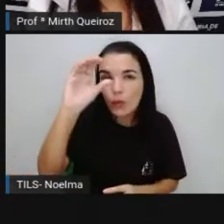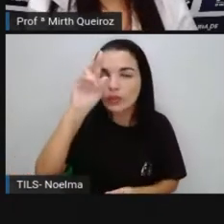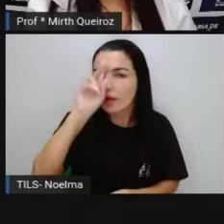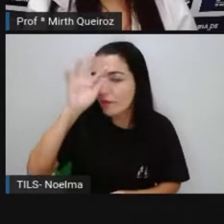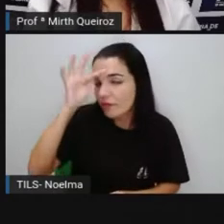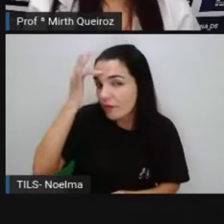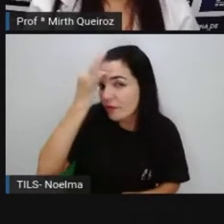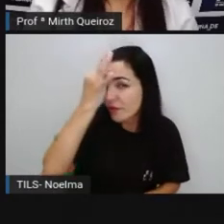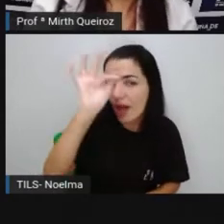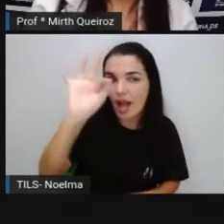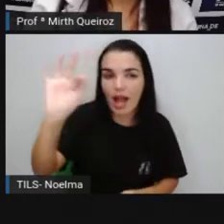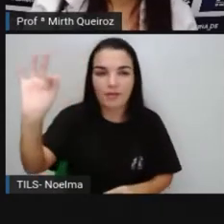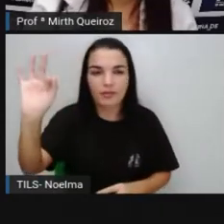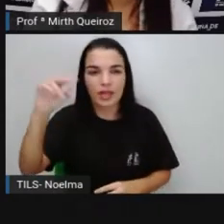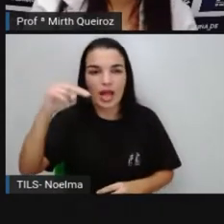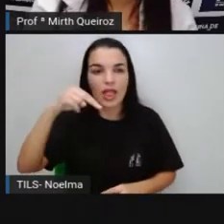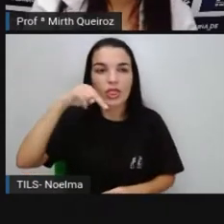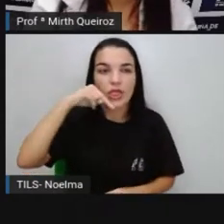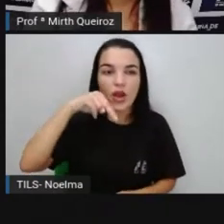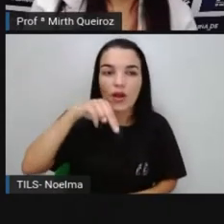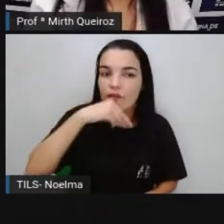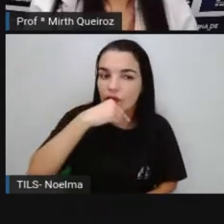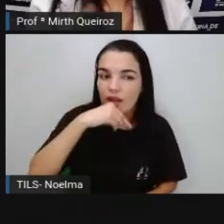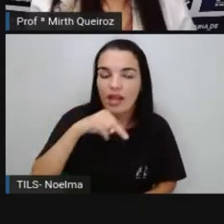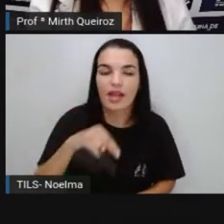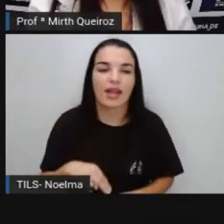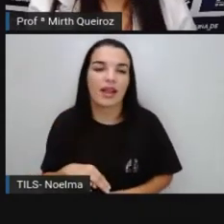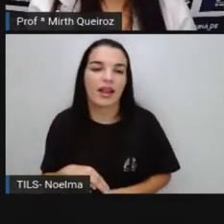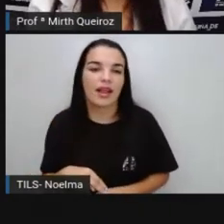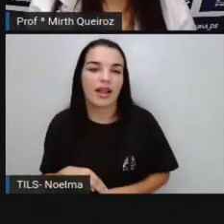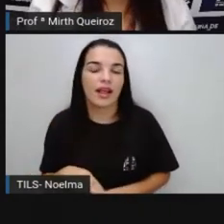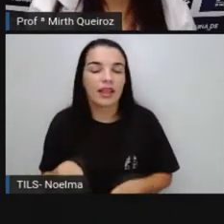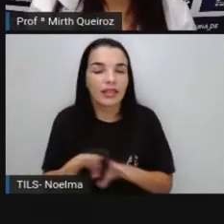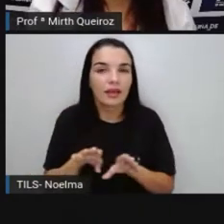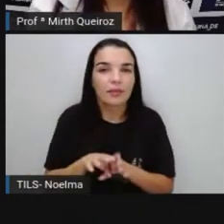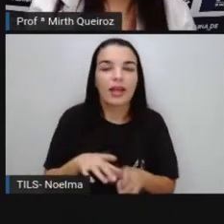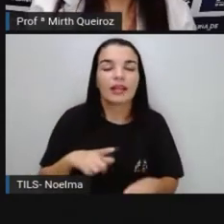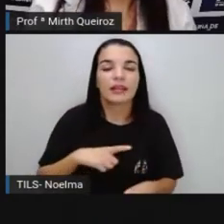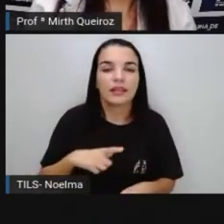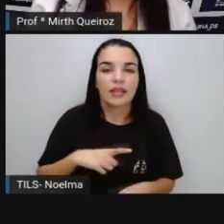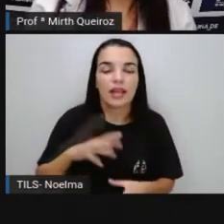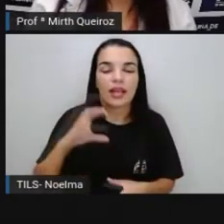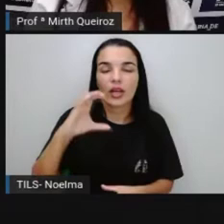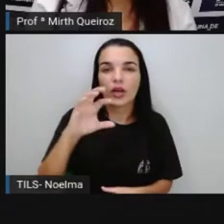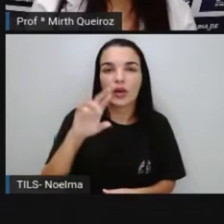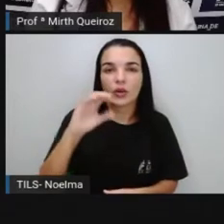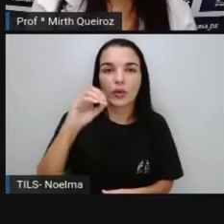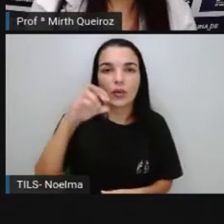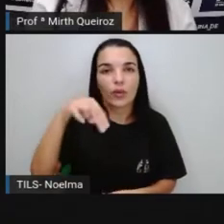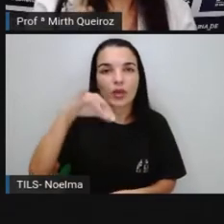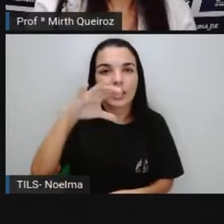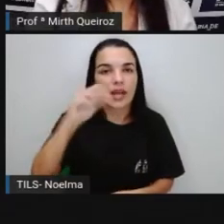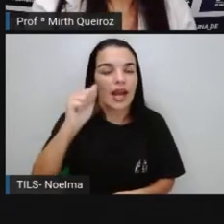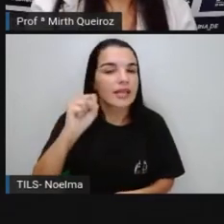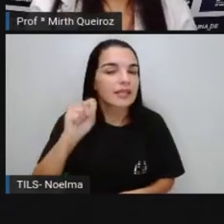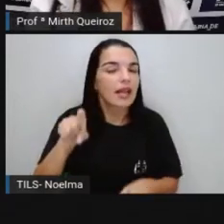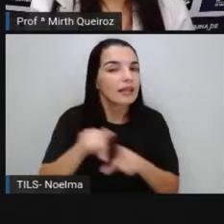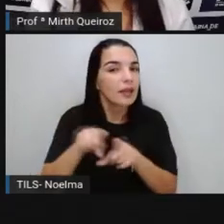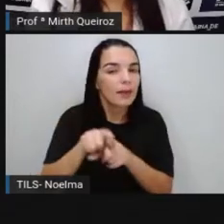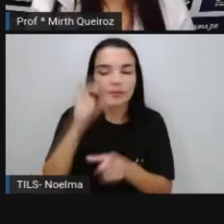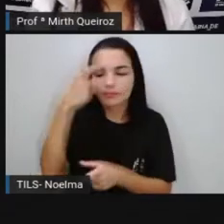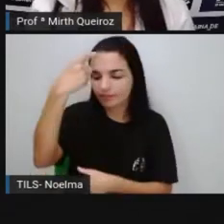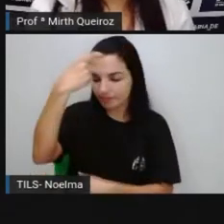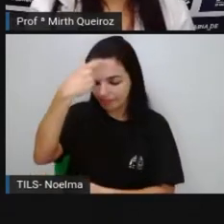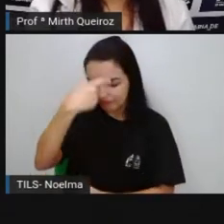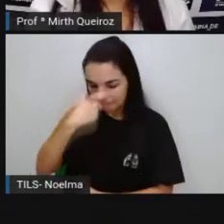novelas, as crônicas, né? E nós temos também a biografia, que é um